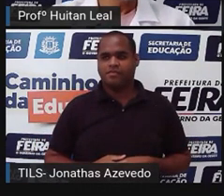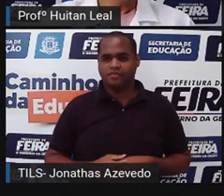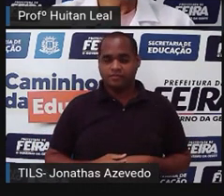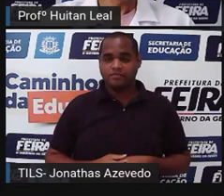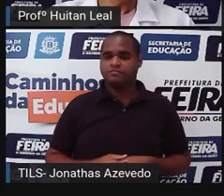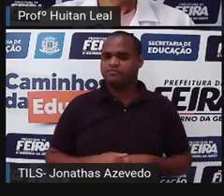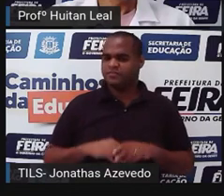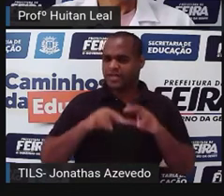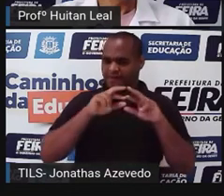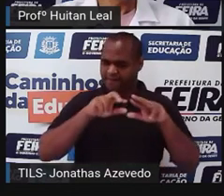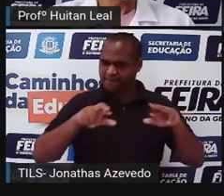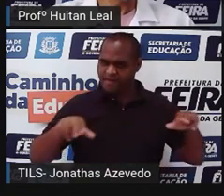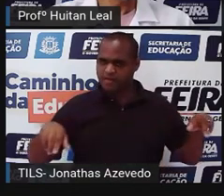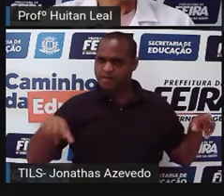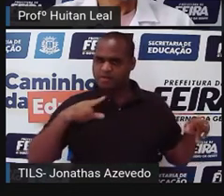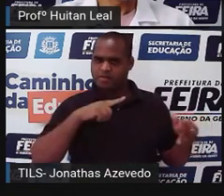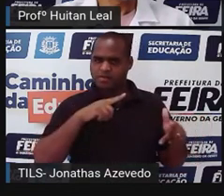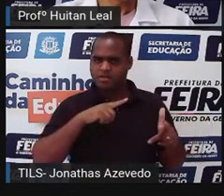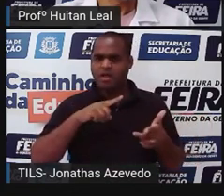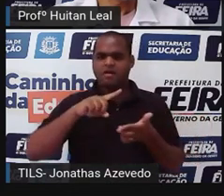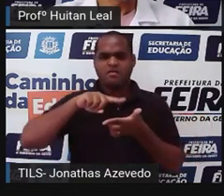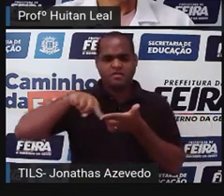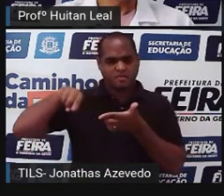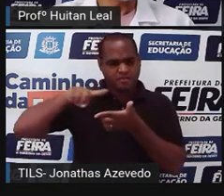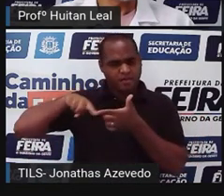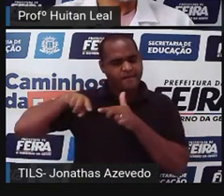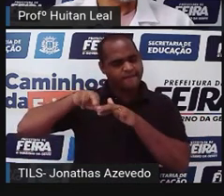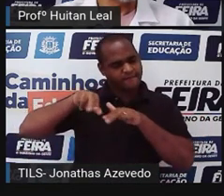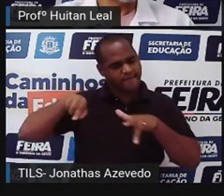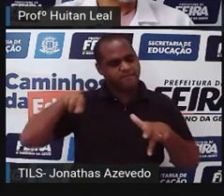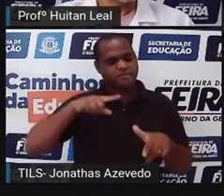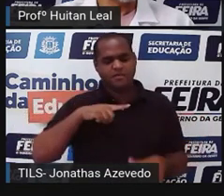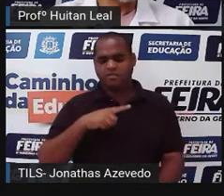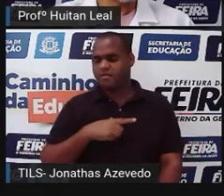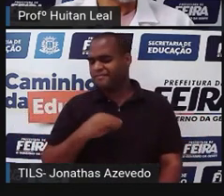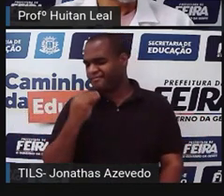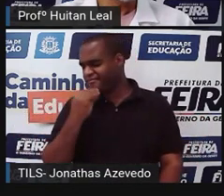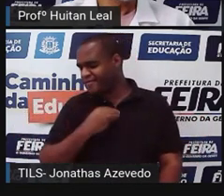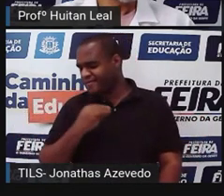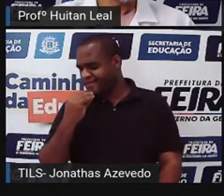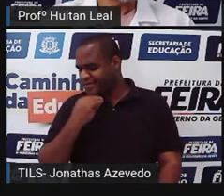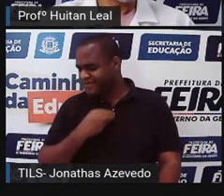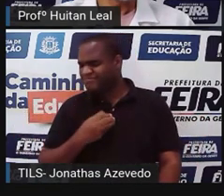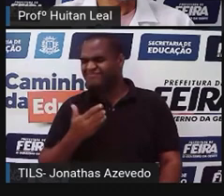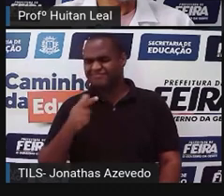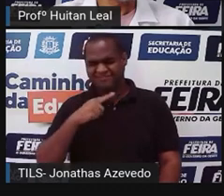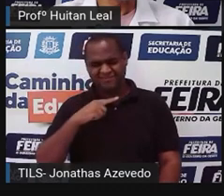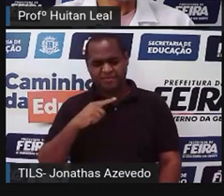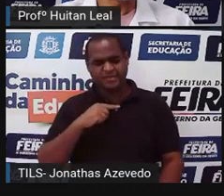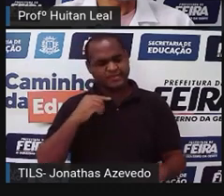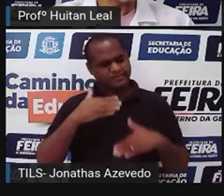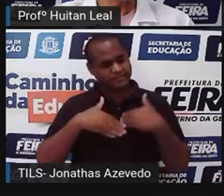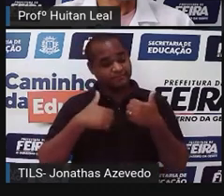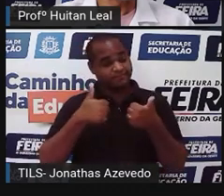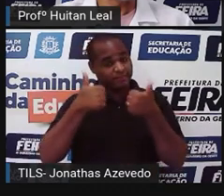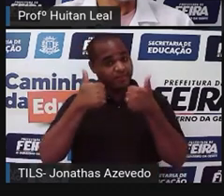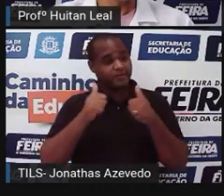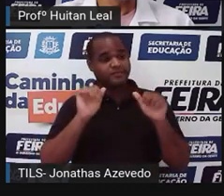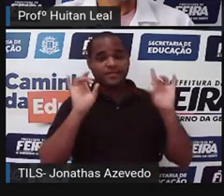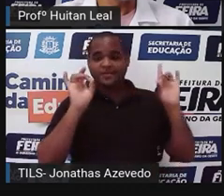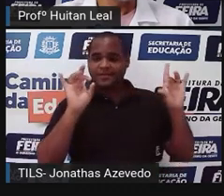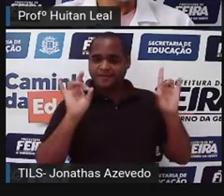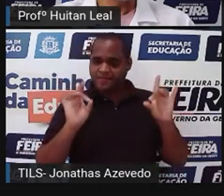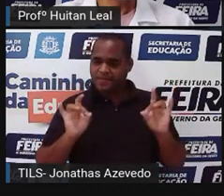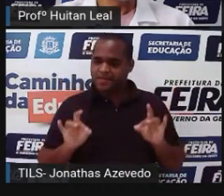muito inigente com os problemas com os próprios defeitos, cego para as boas qualidades dos